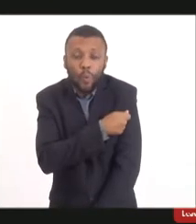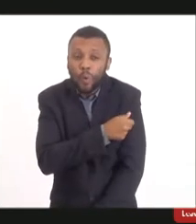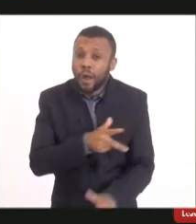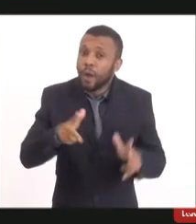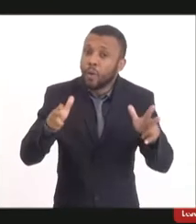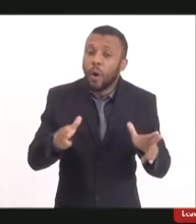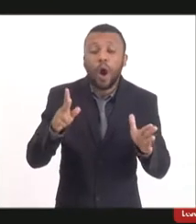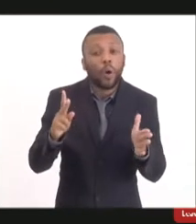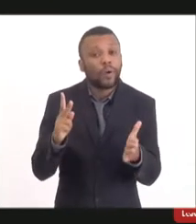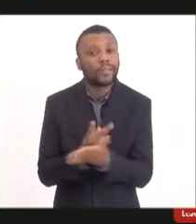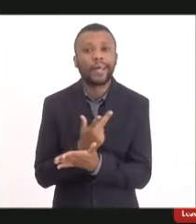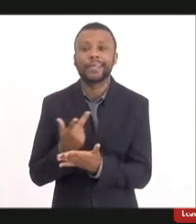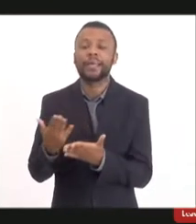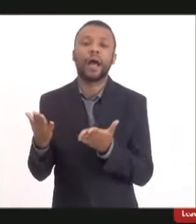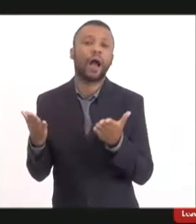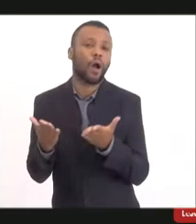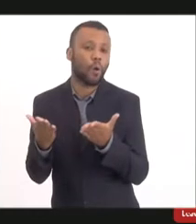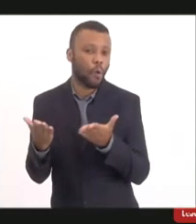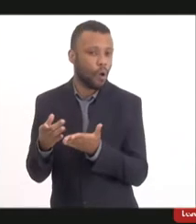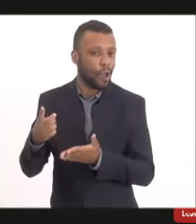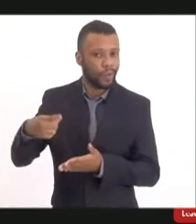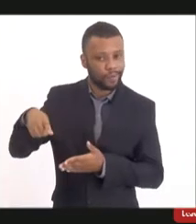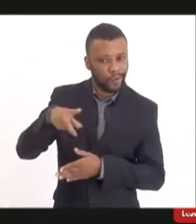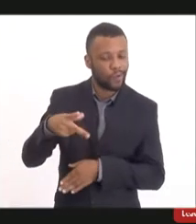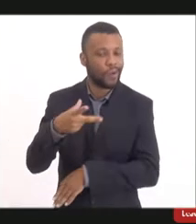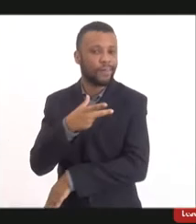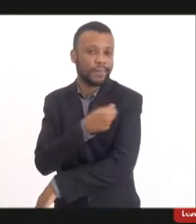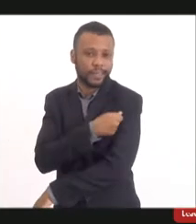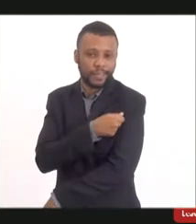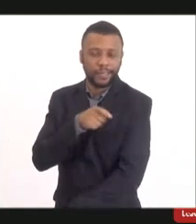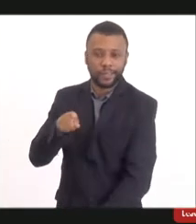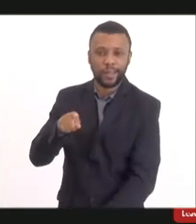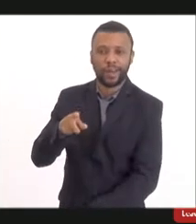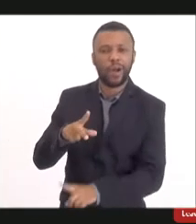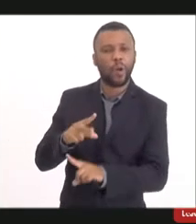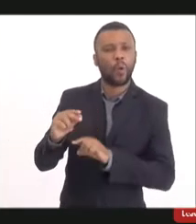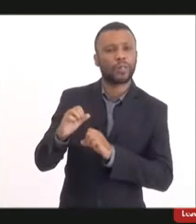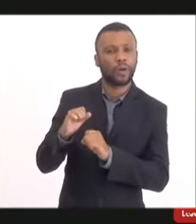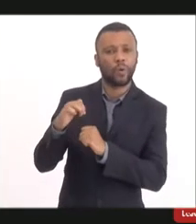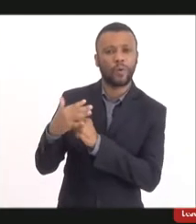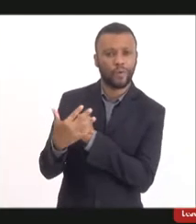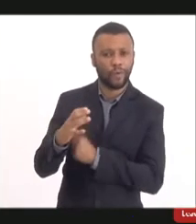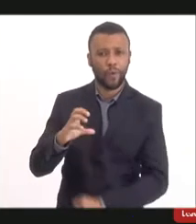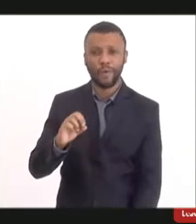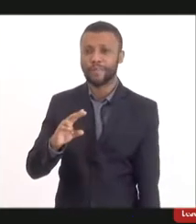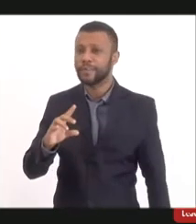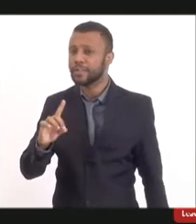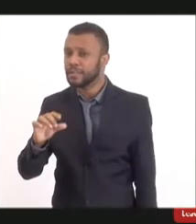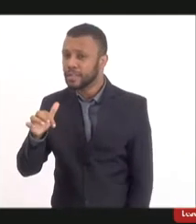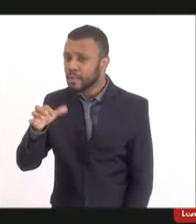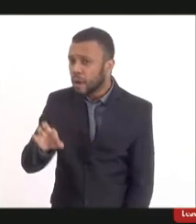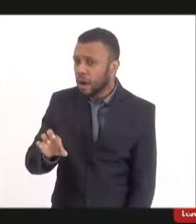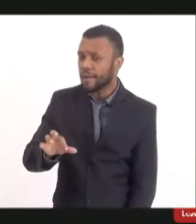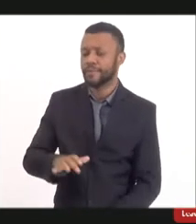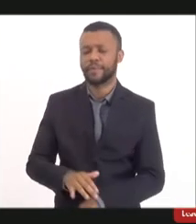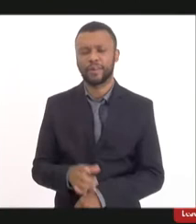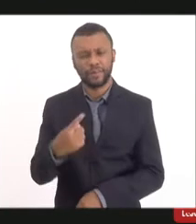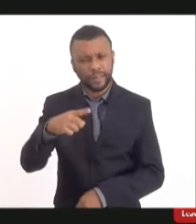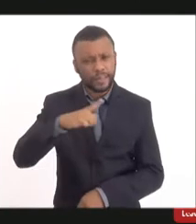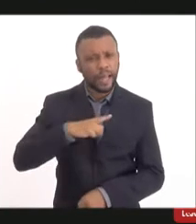com a vacina da Covid-19. Vocês têm algum dado, algum